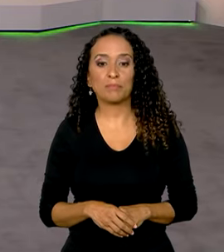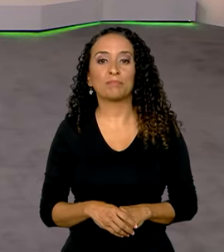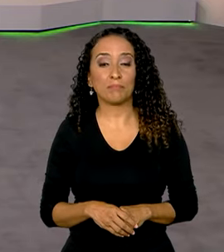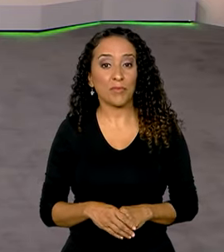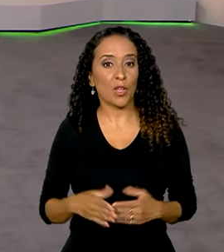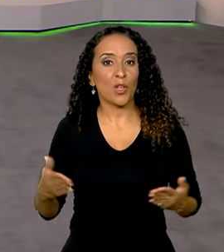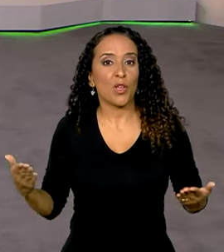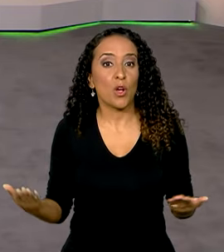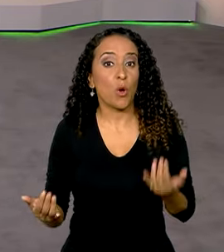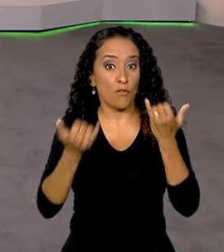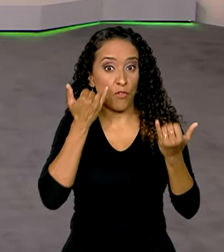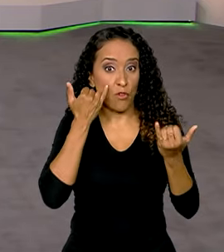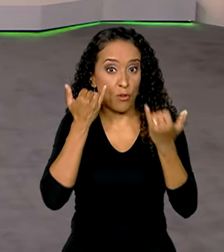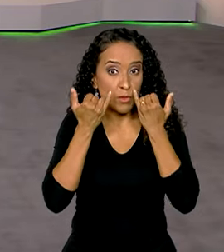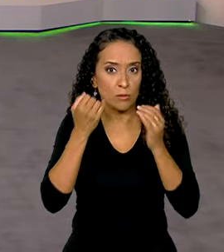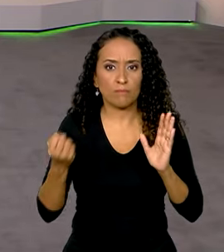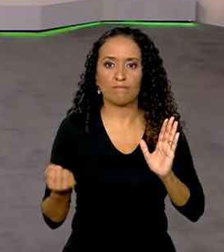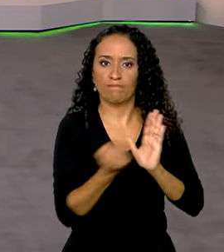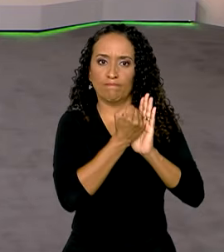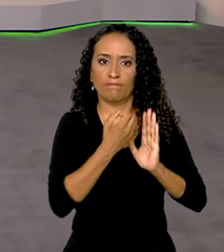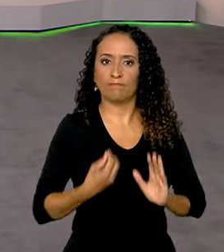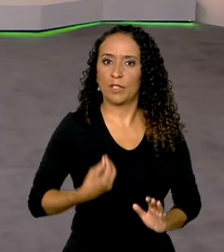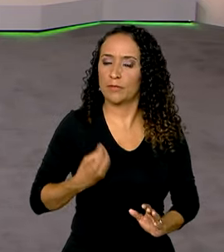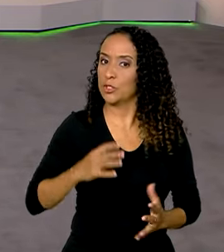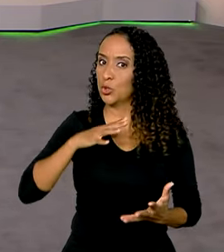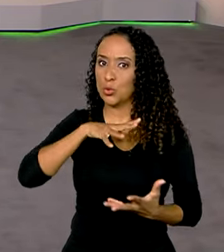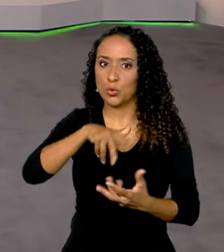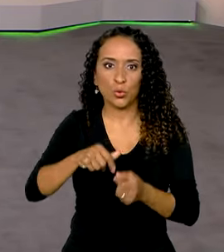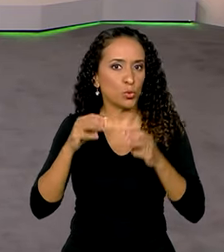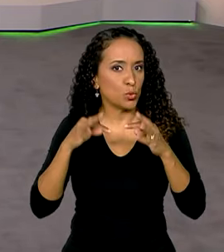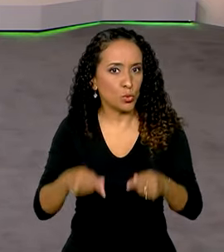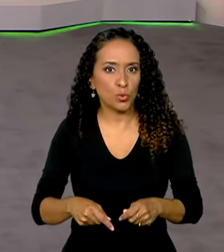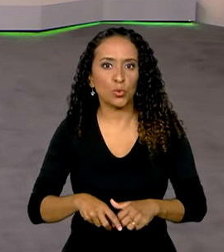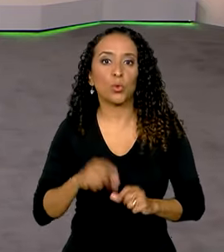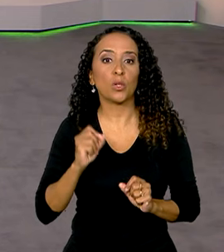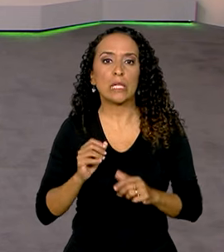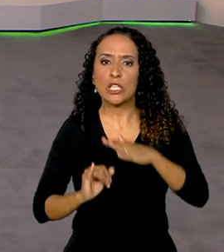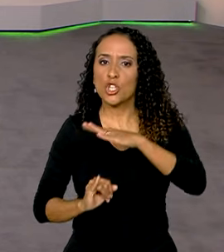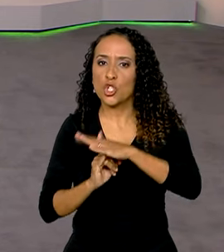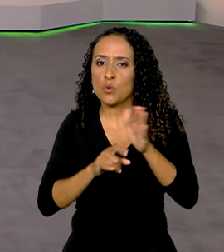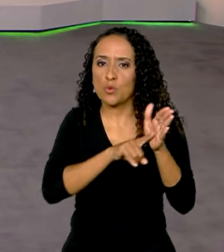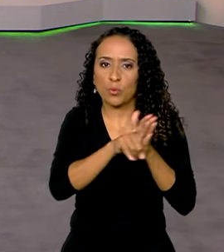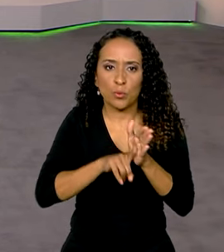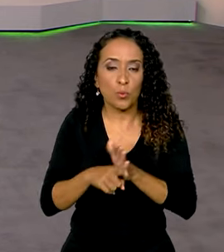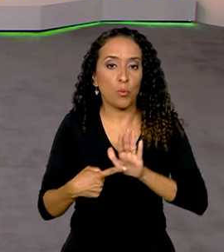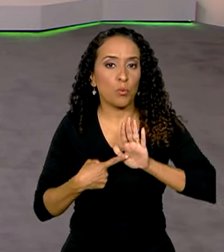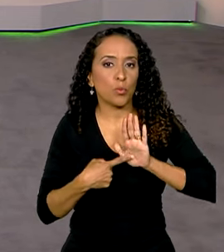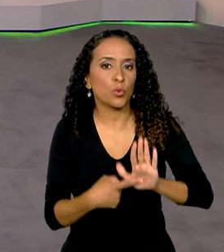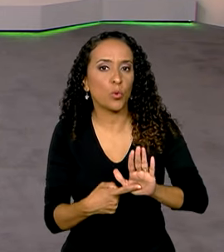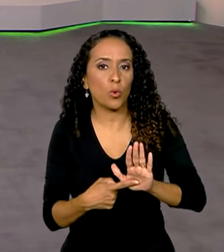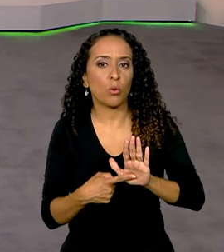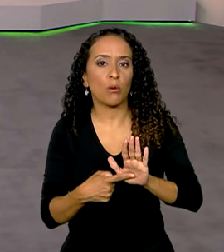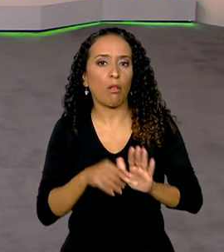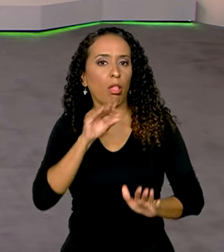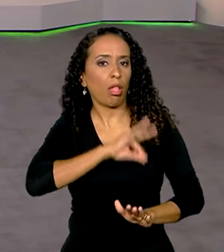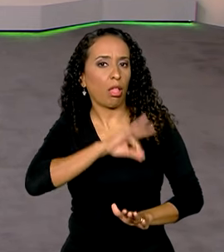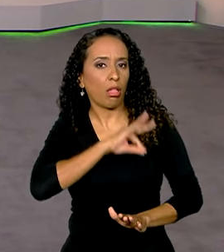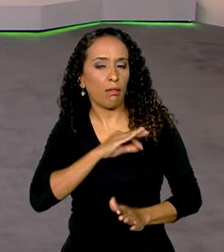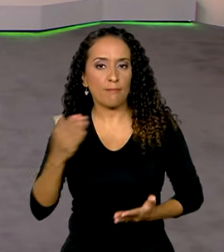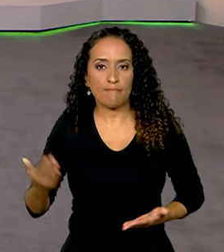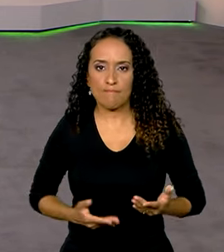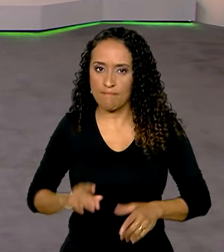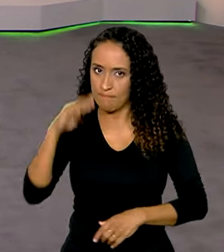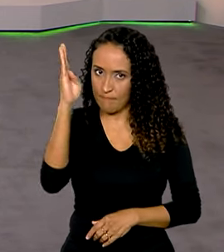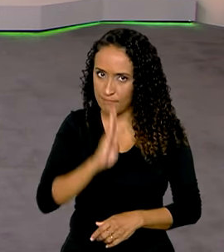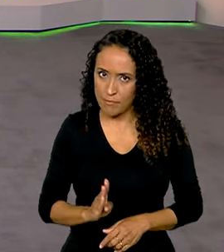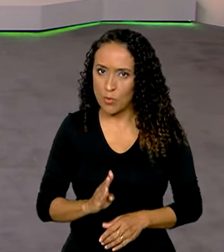E agora uma informação que impacta na vida de todo mundo. Institutos de pesquisas mostram que a renda do trabalhador